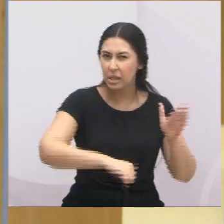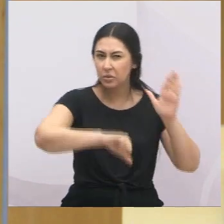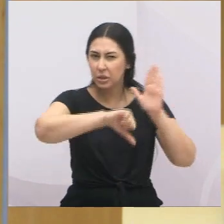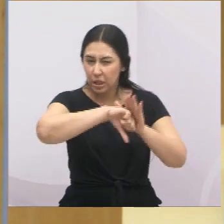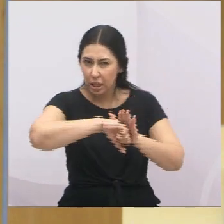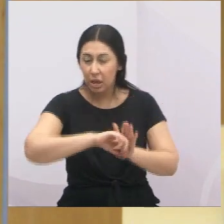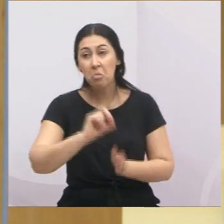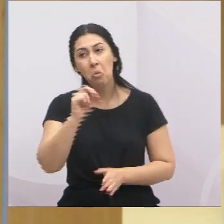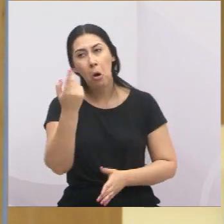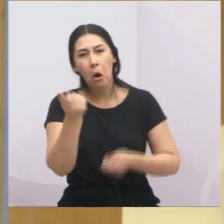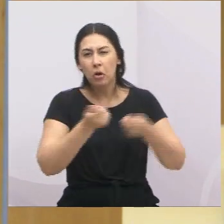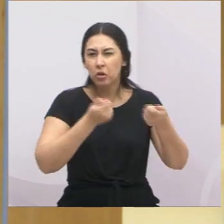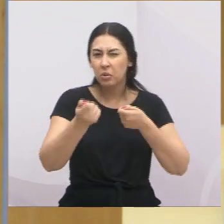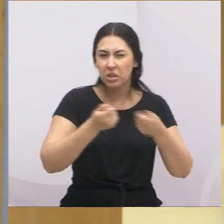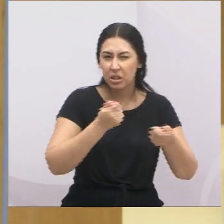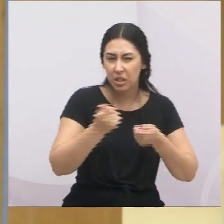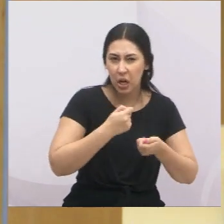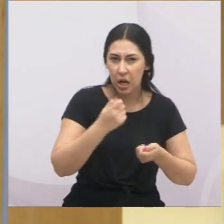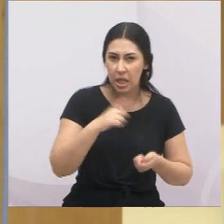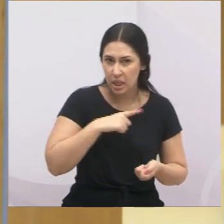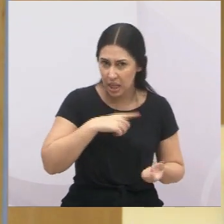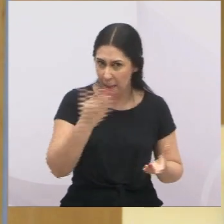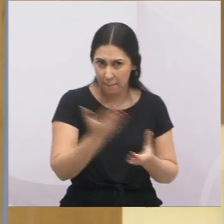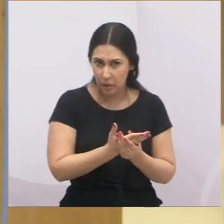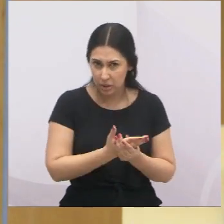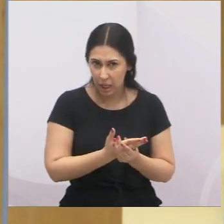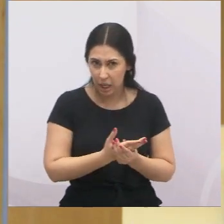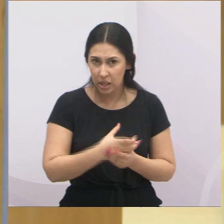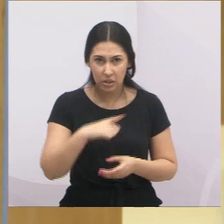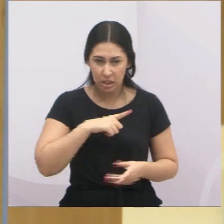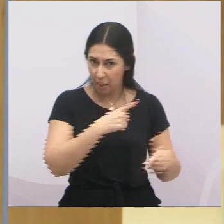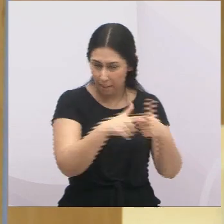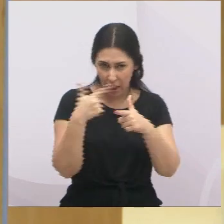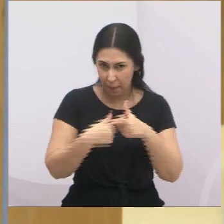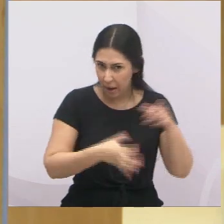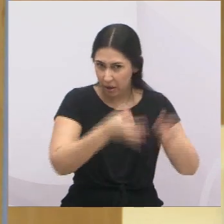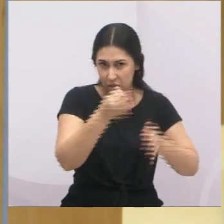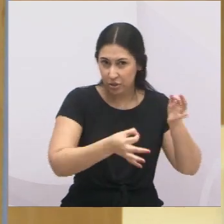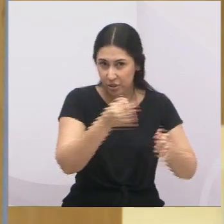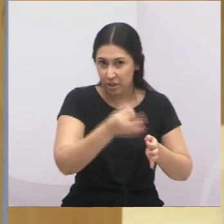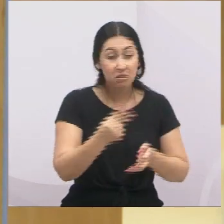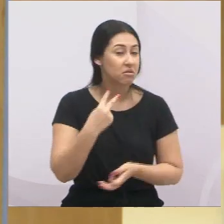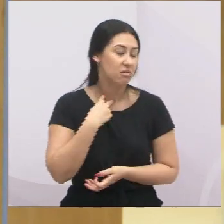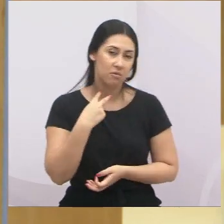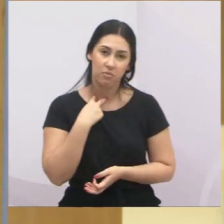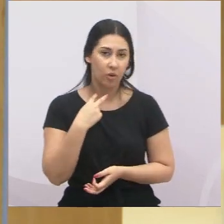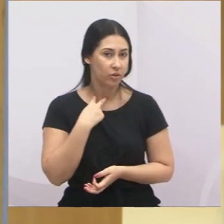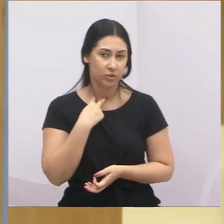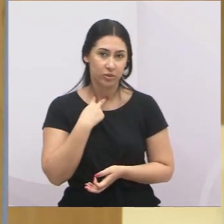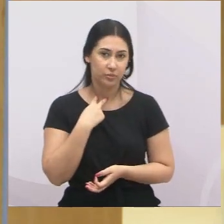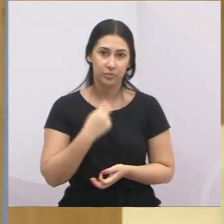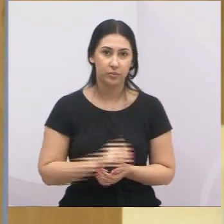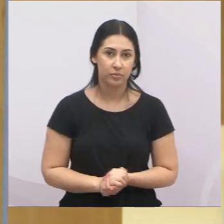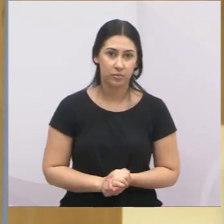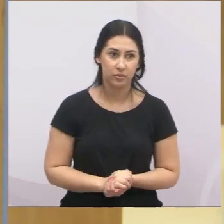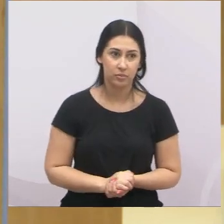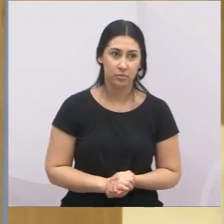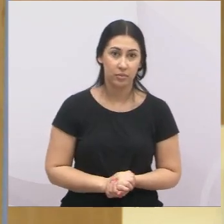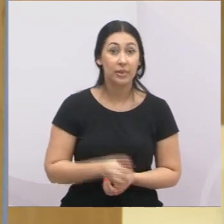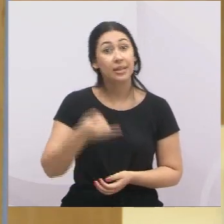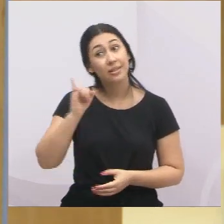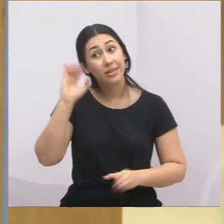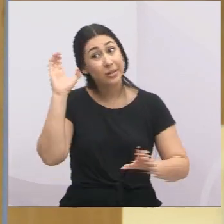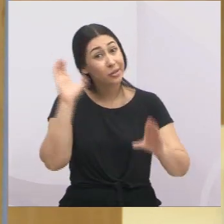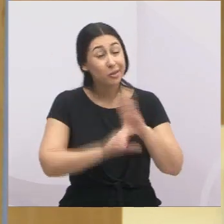administrativa, poderá assumir um cargo na prefeitura municipal de Jacareí. Quem é concursado, é direito adquirido,